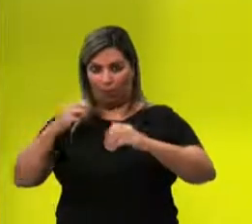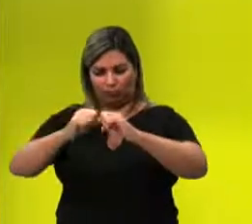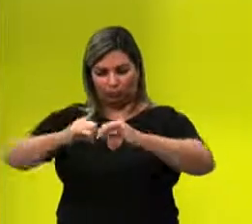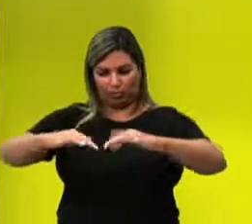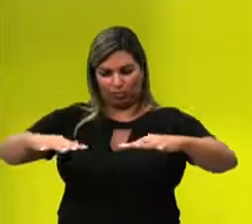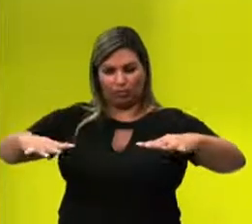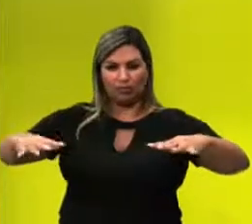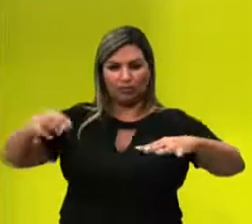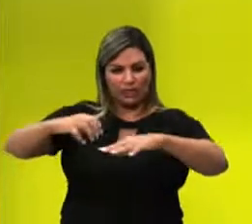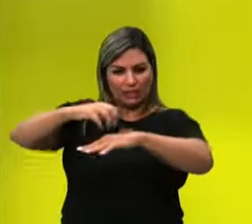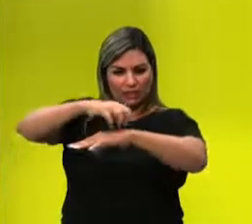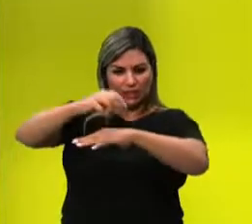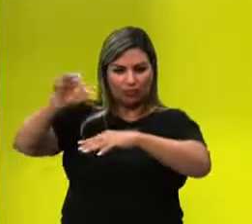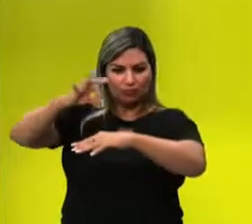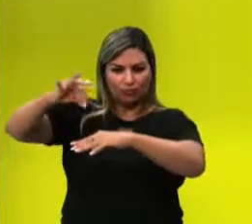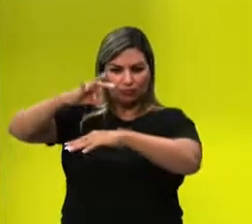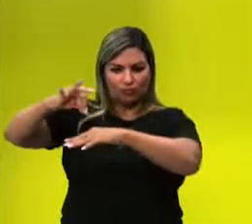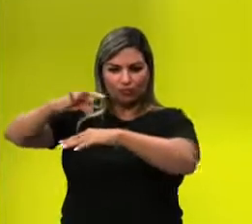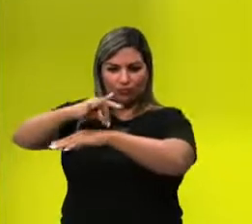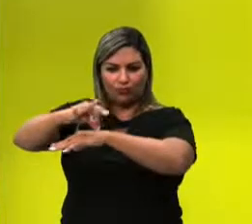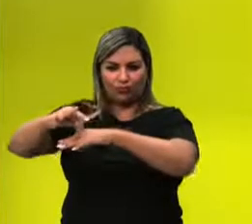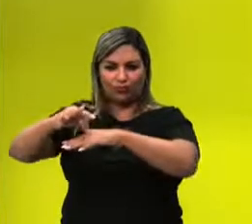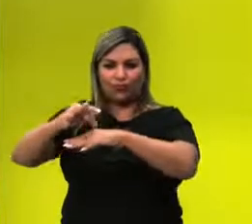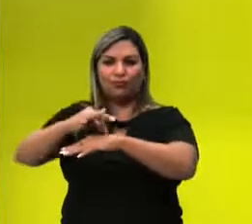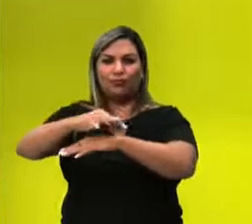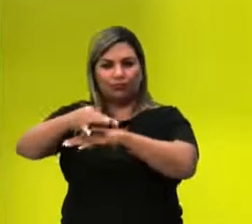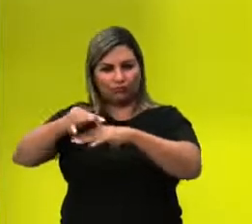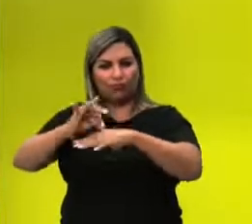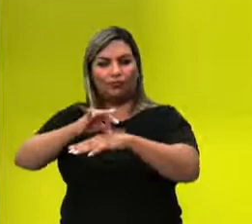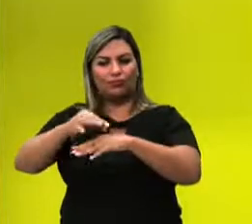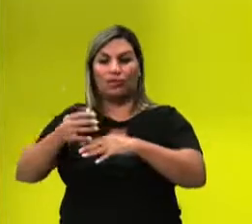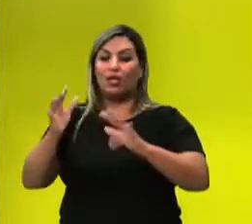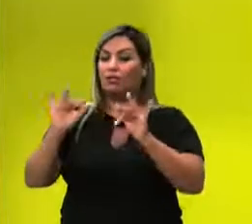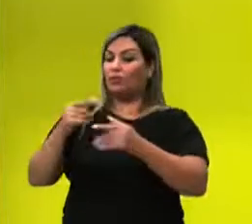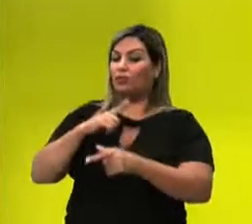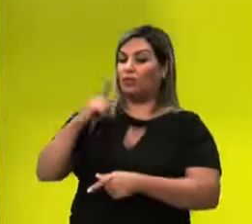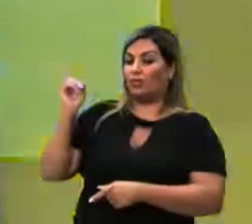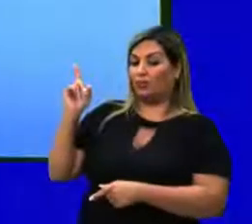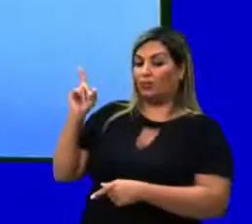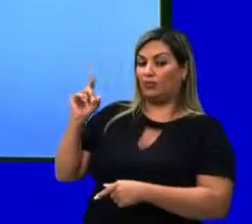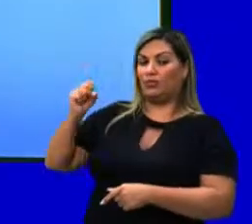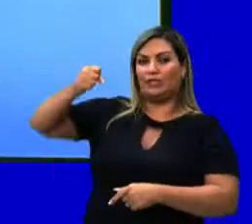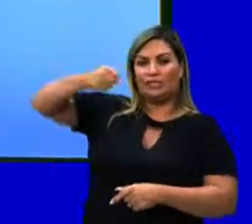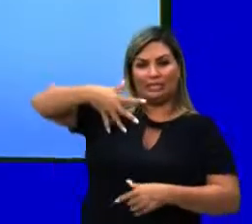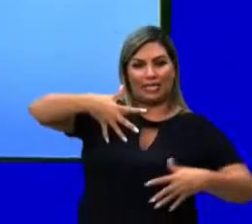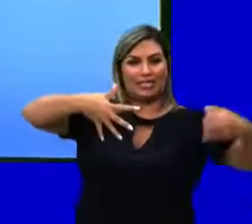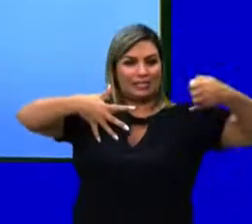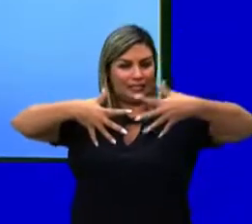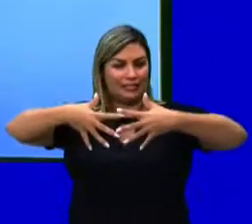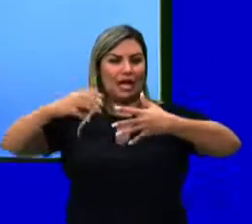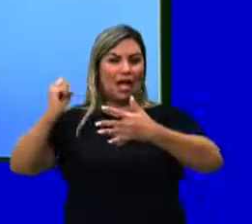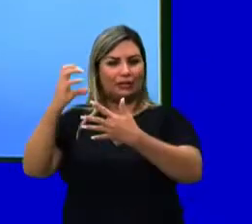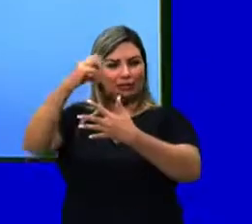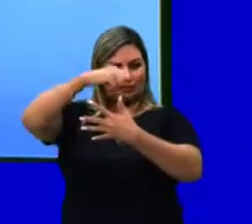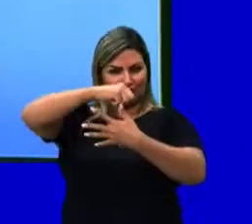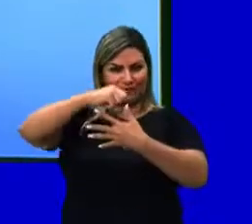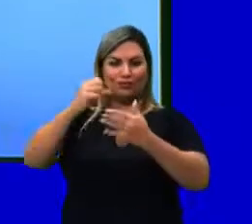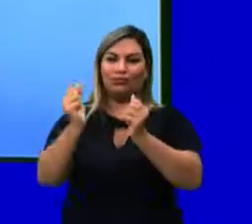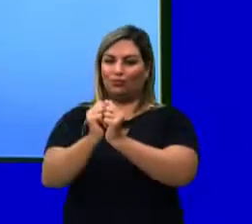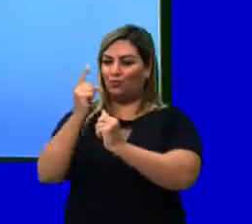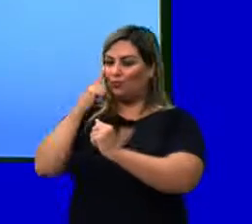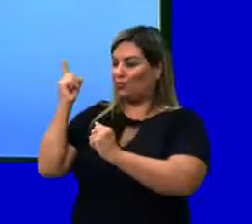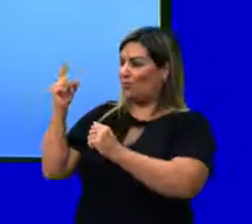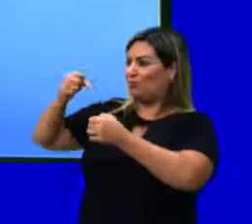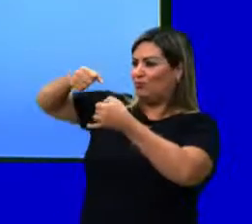no ambiente, vão estar atuando esses organismos decompositores. E, por fim, nós temos as teias alimentares, quando a gente junta